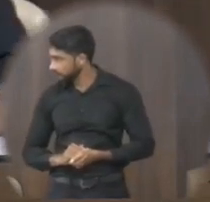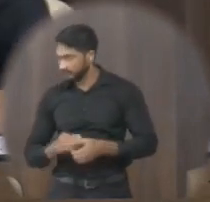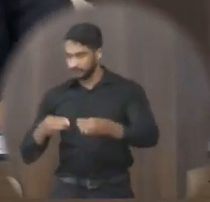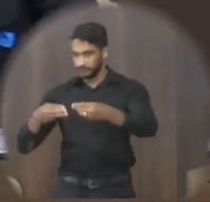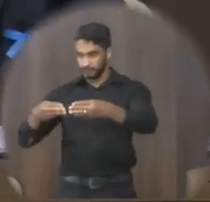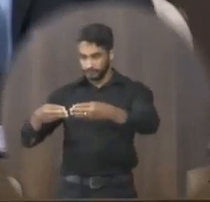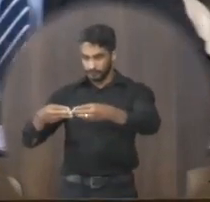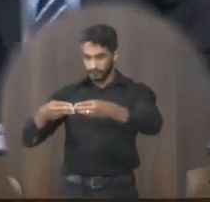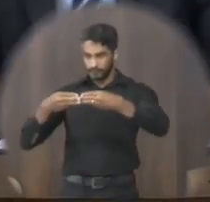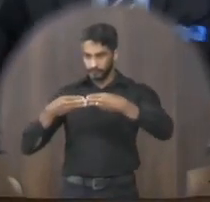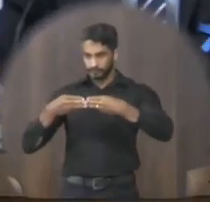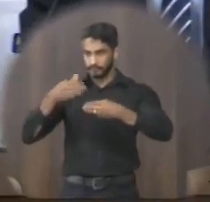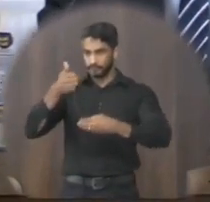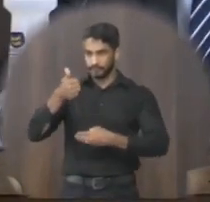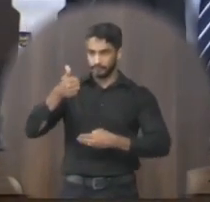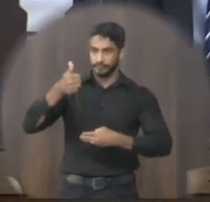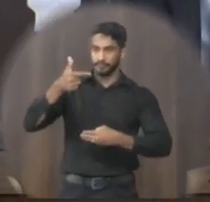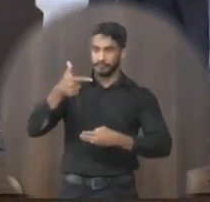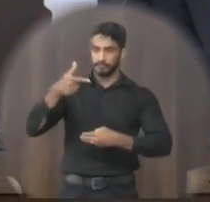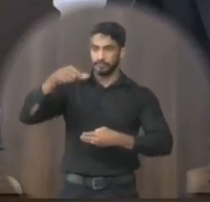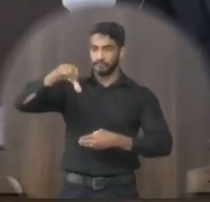moção 129